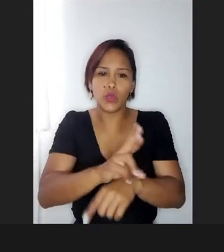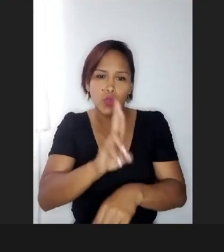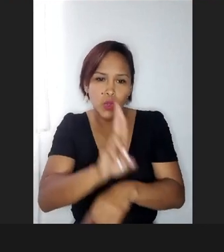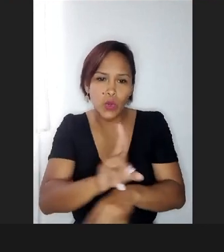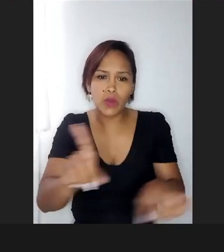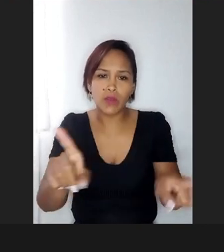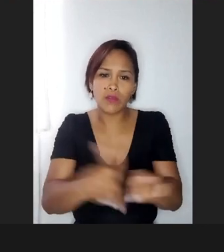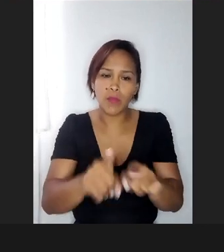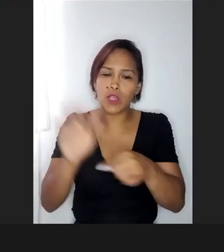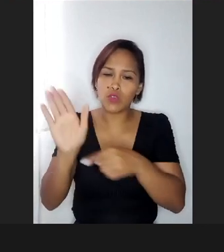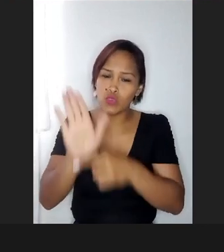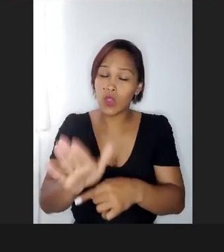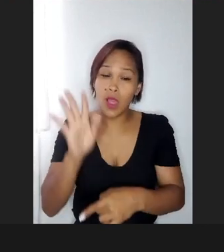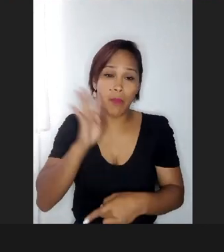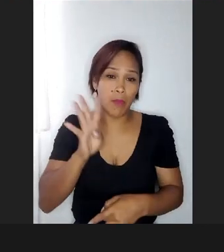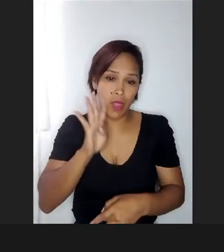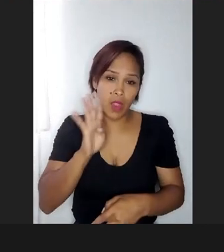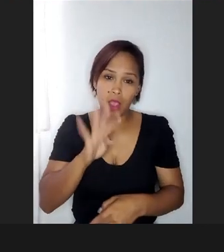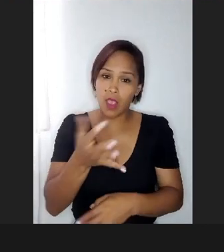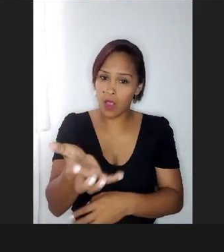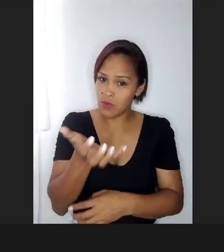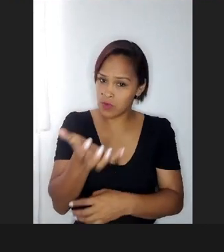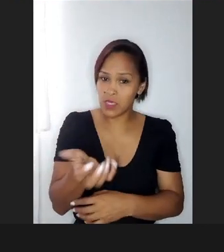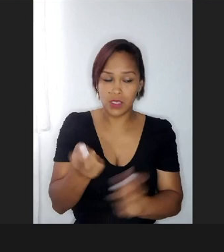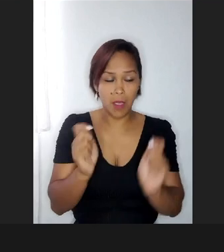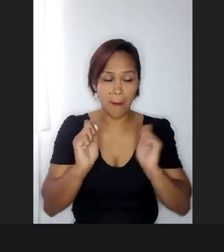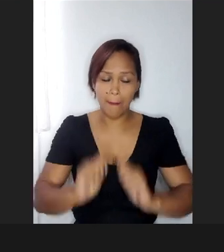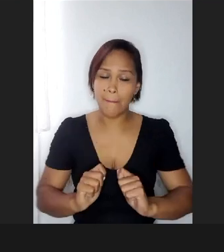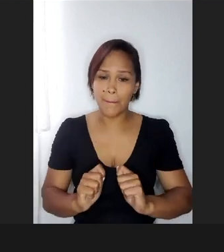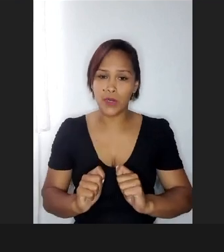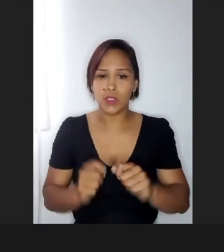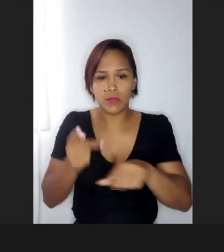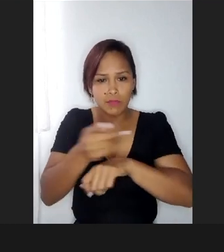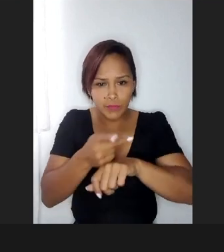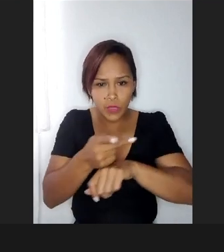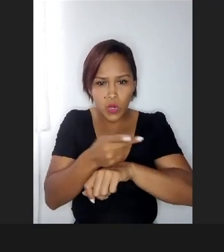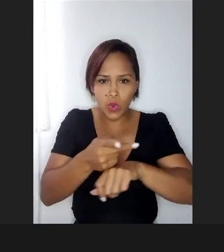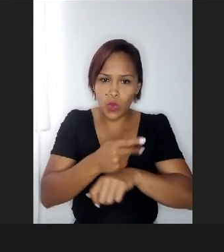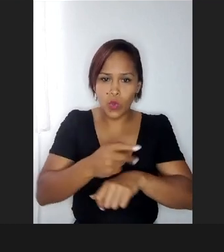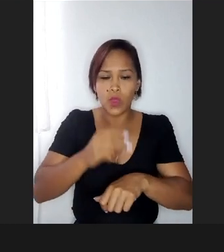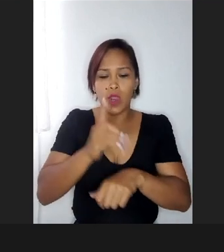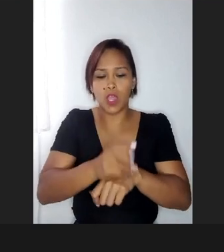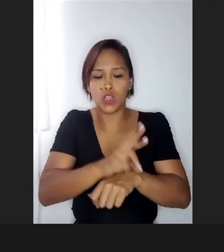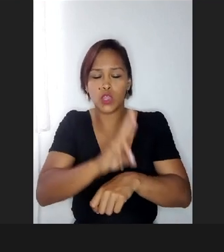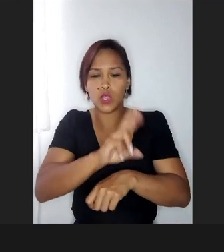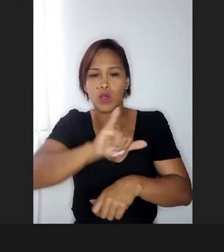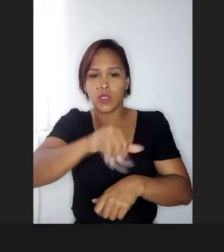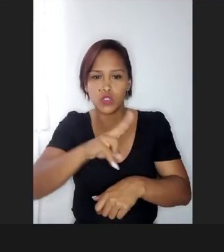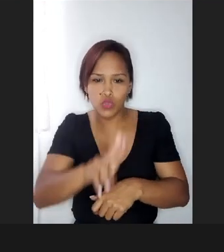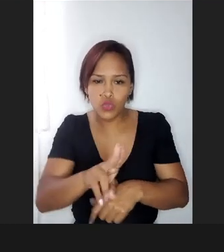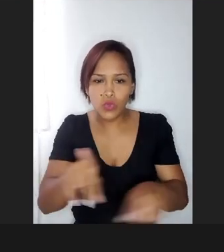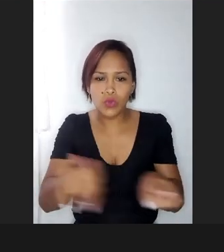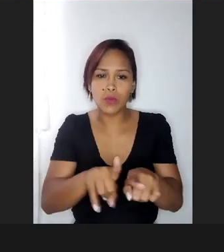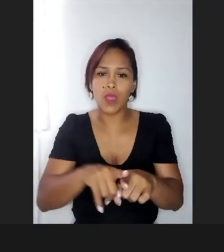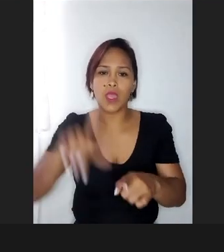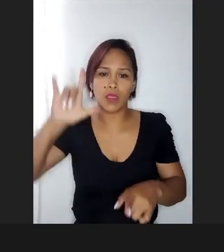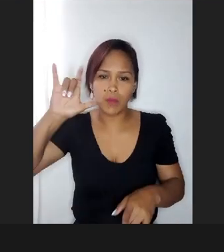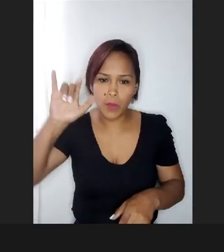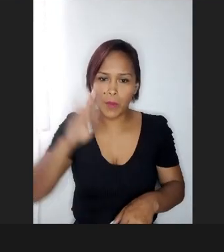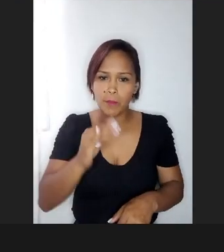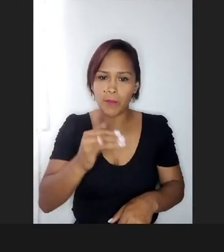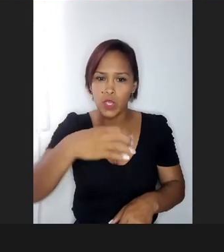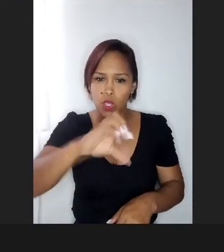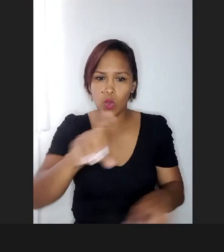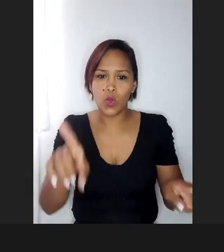bacana, tá, quem quiser procurar a doutora Ju lá, no link da bio dela, eu acho que tá aberta a inscrição pra esse